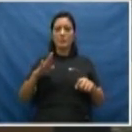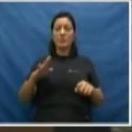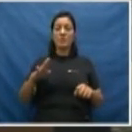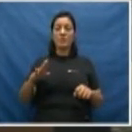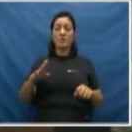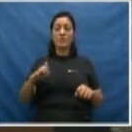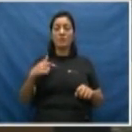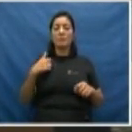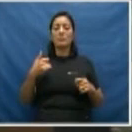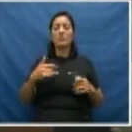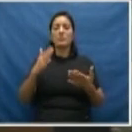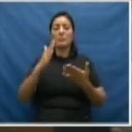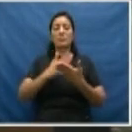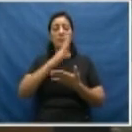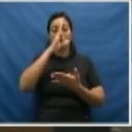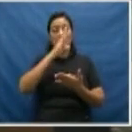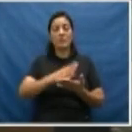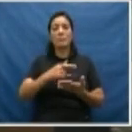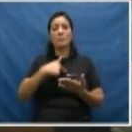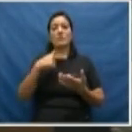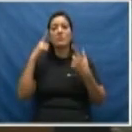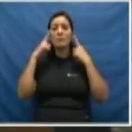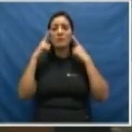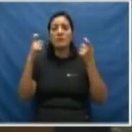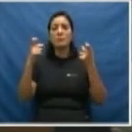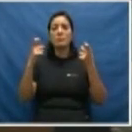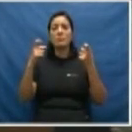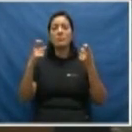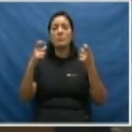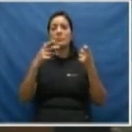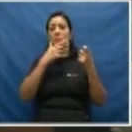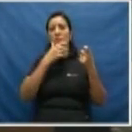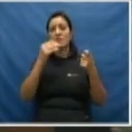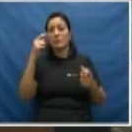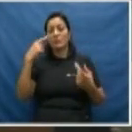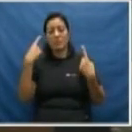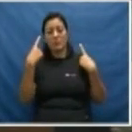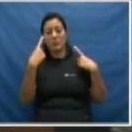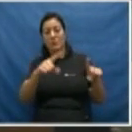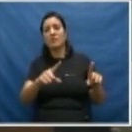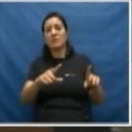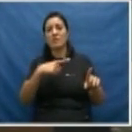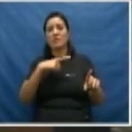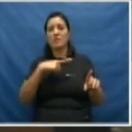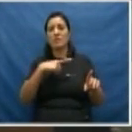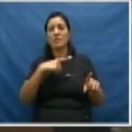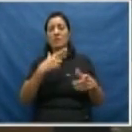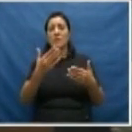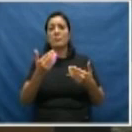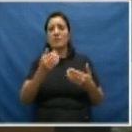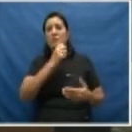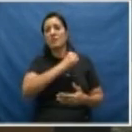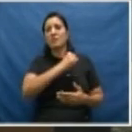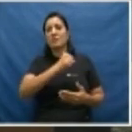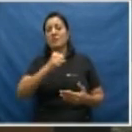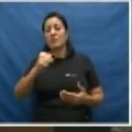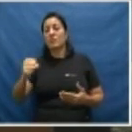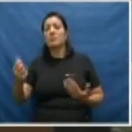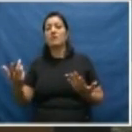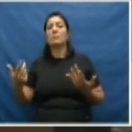deu um capítulo específico para a questão da violência contra os jovens, que tem aumentado bastante o assassinato de jovens no Brasil.